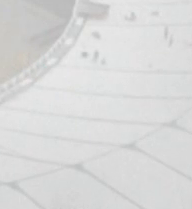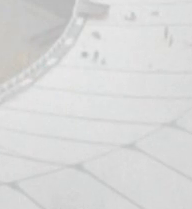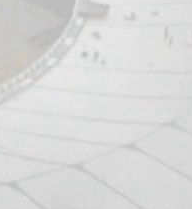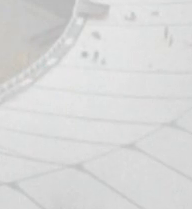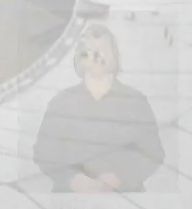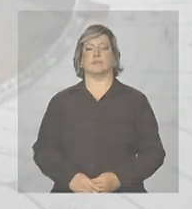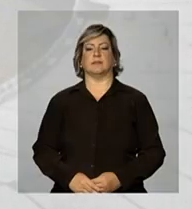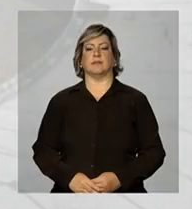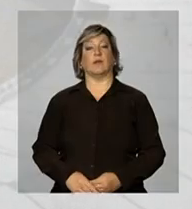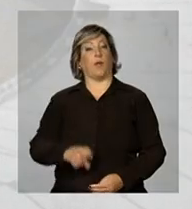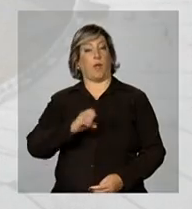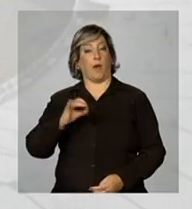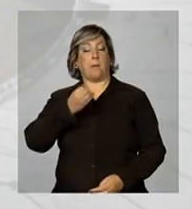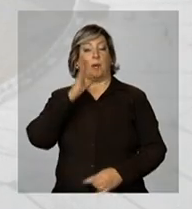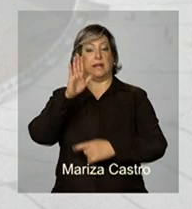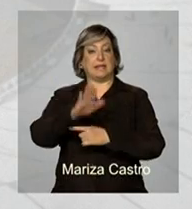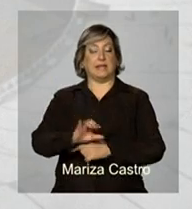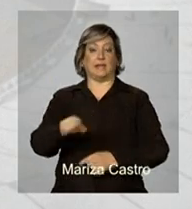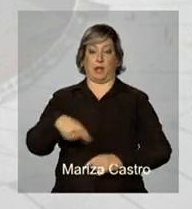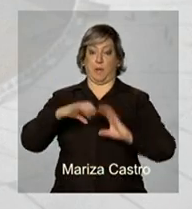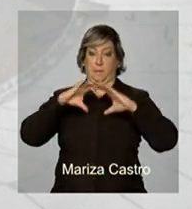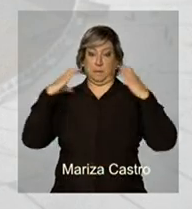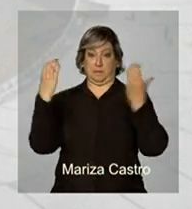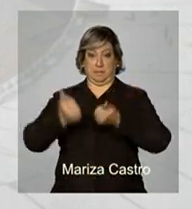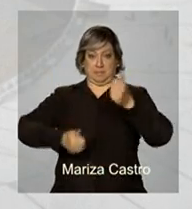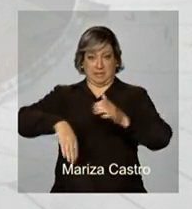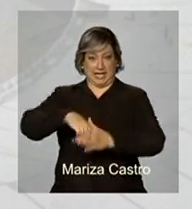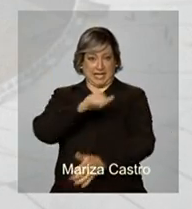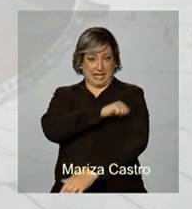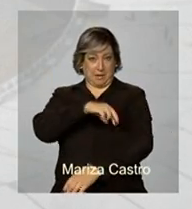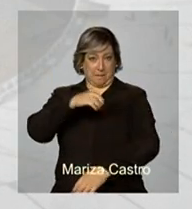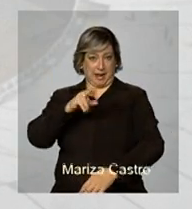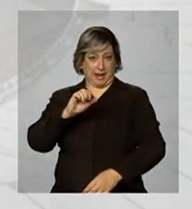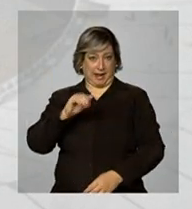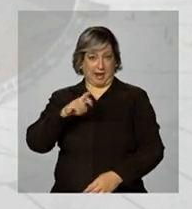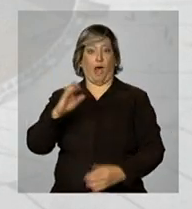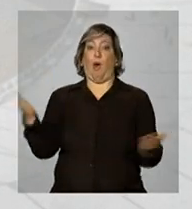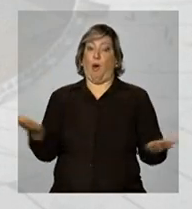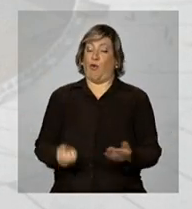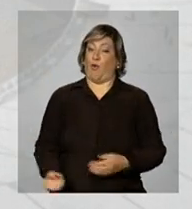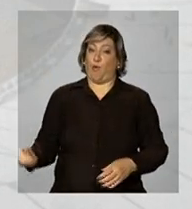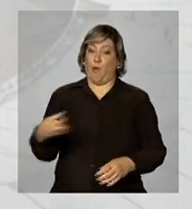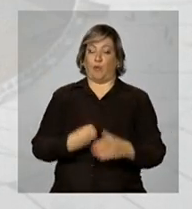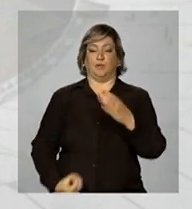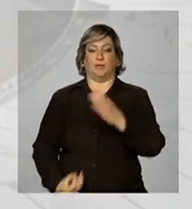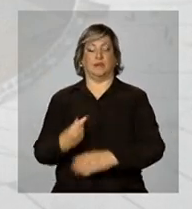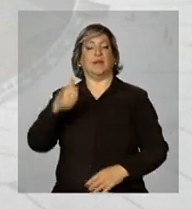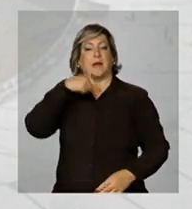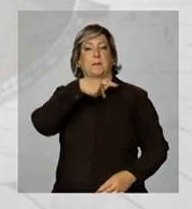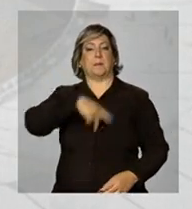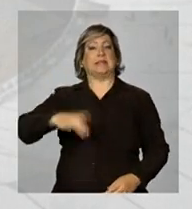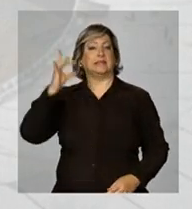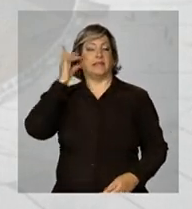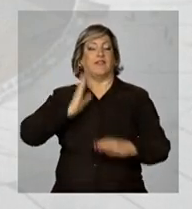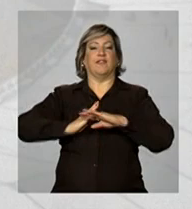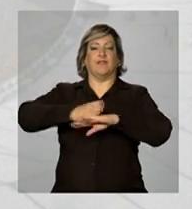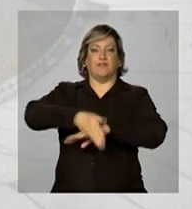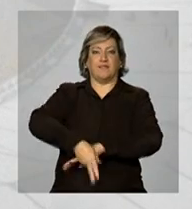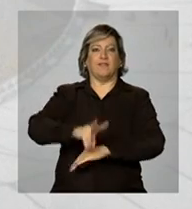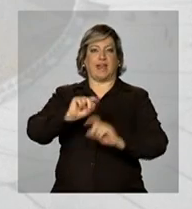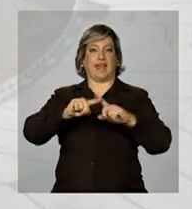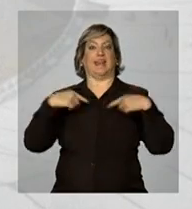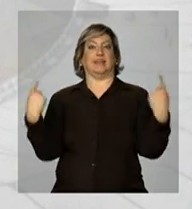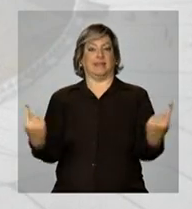Olá, boa tarde. O Maracanã vai ser reinaugurado hoje. A presidenta Dima Rousseff vai participar da